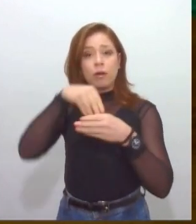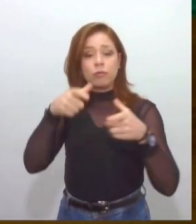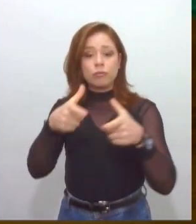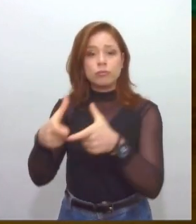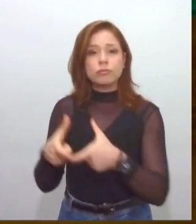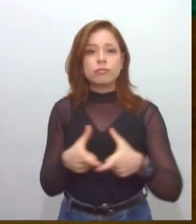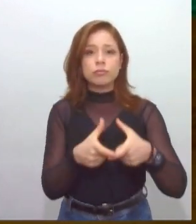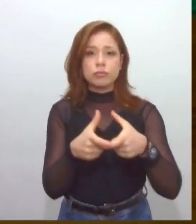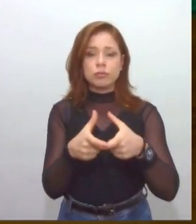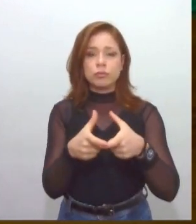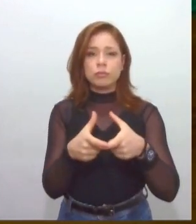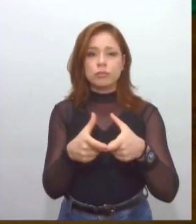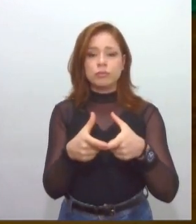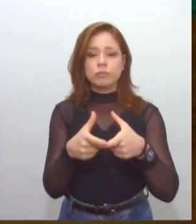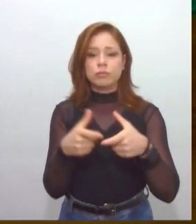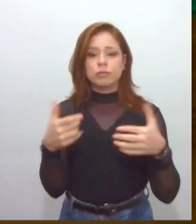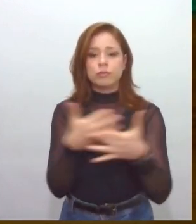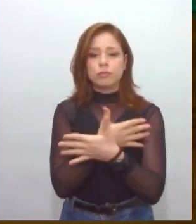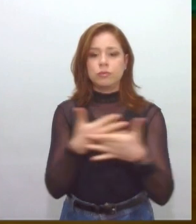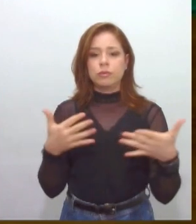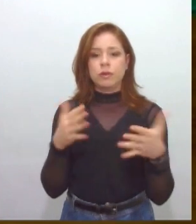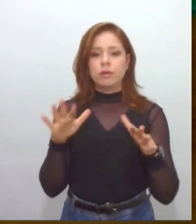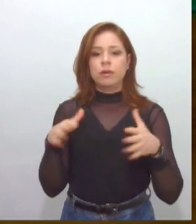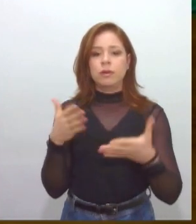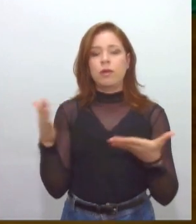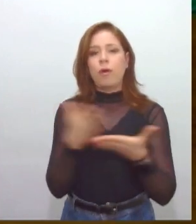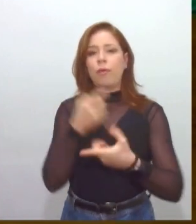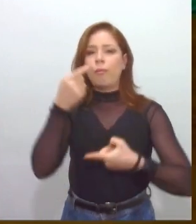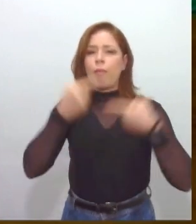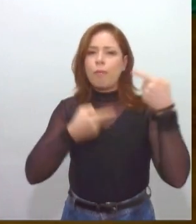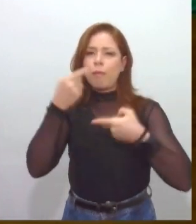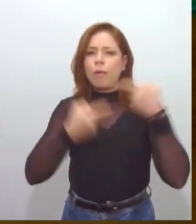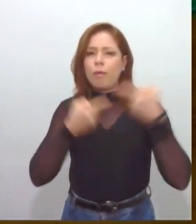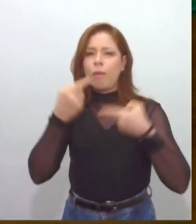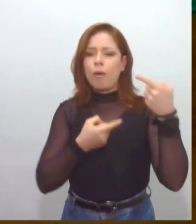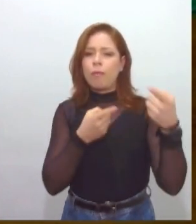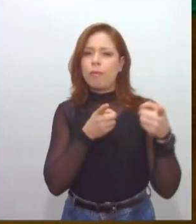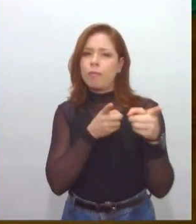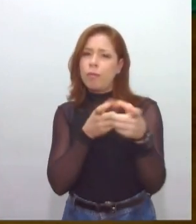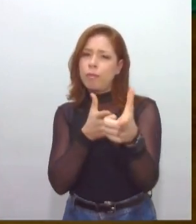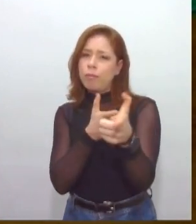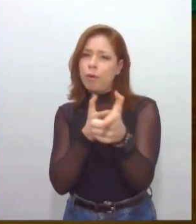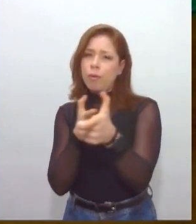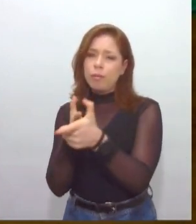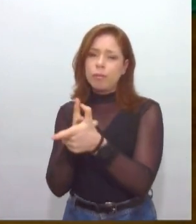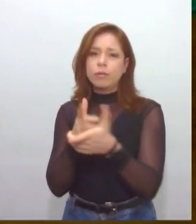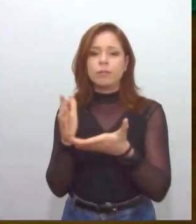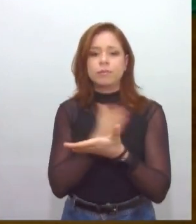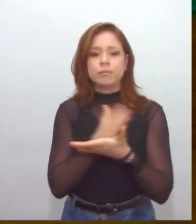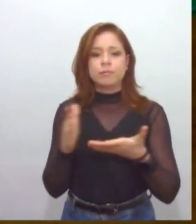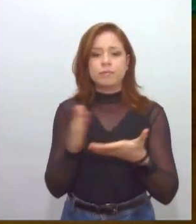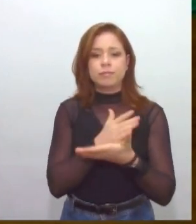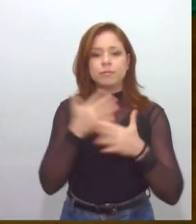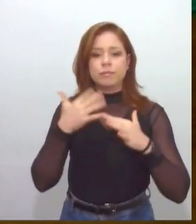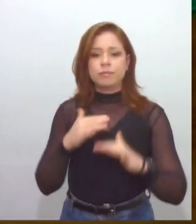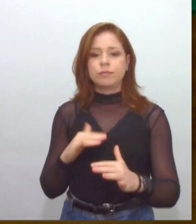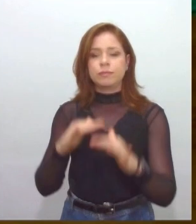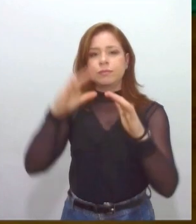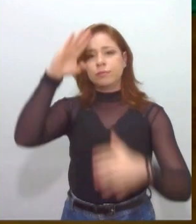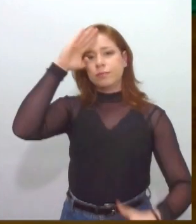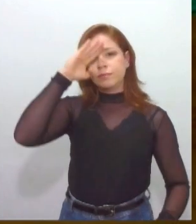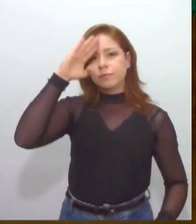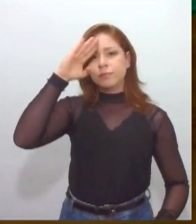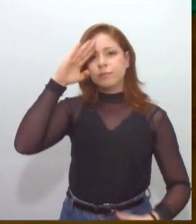E aí houve uma traqueada das metralhadoras, os fuzis, os movimentos dos militares pelas ruas,